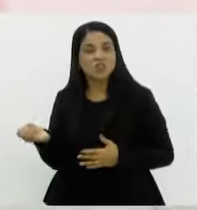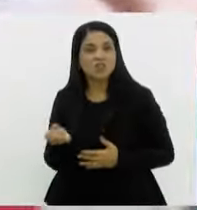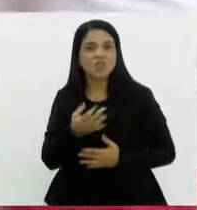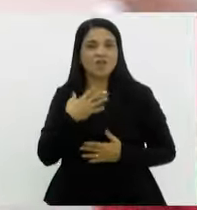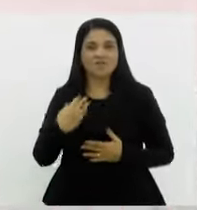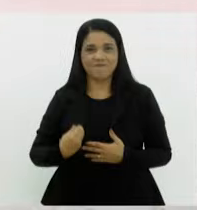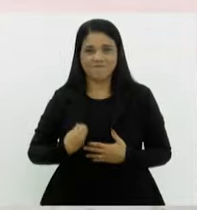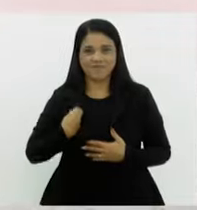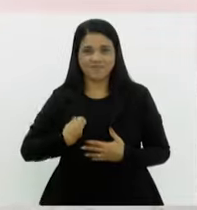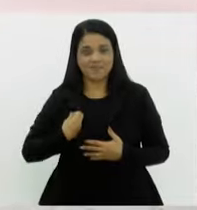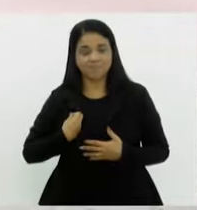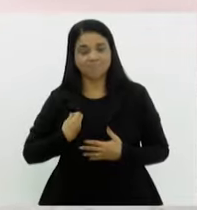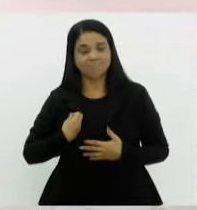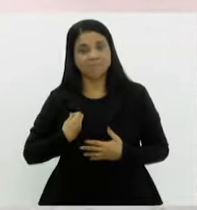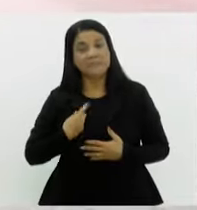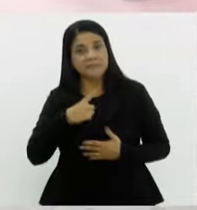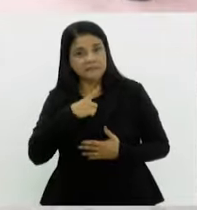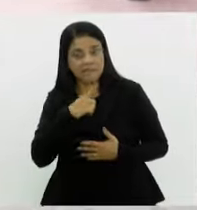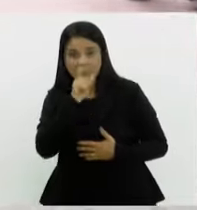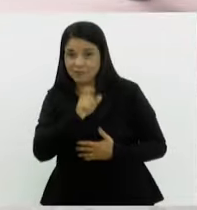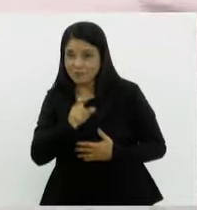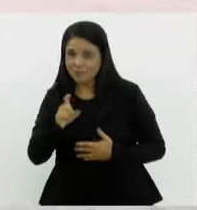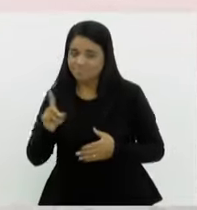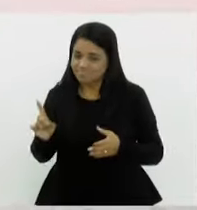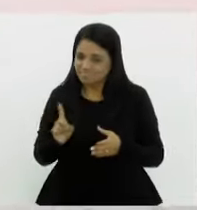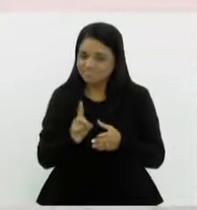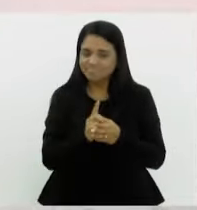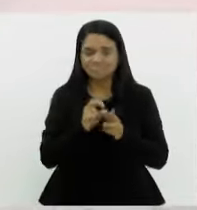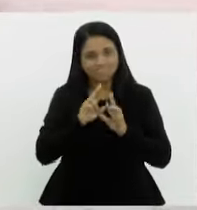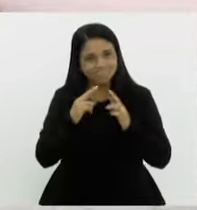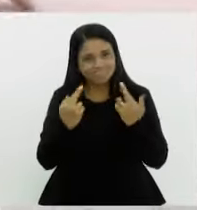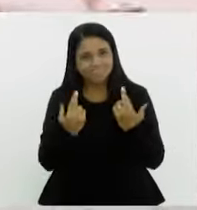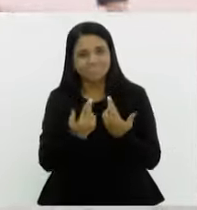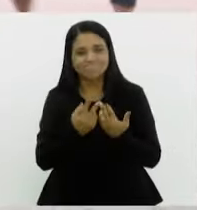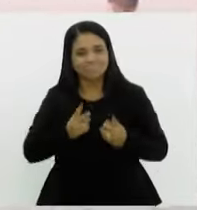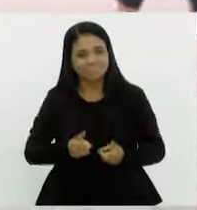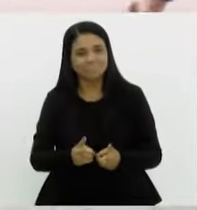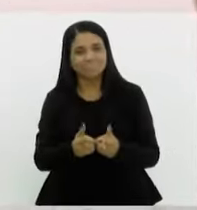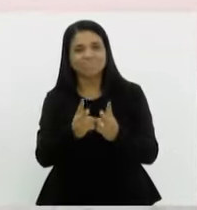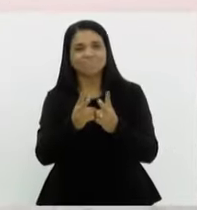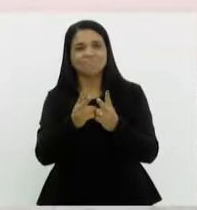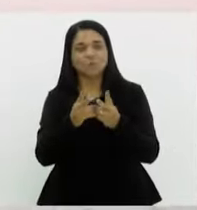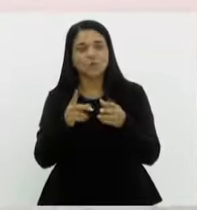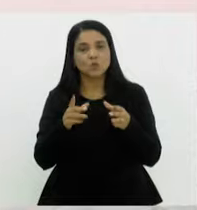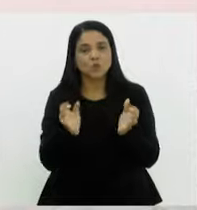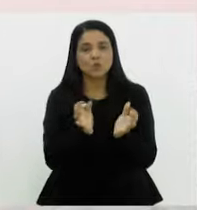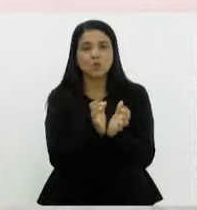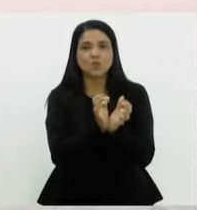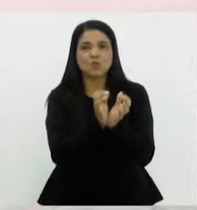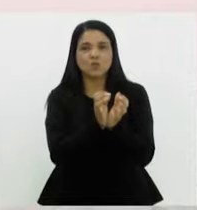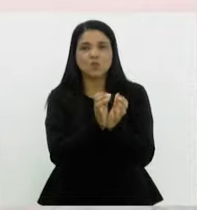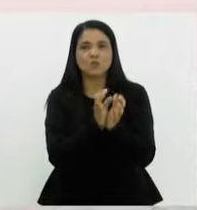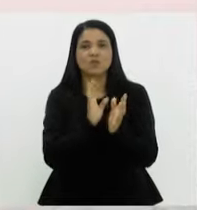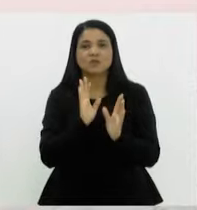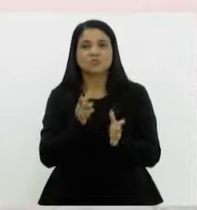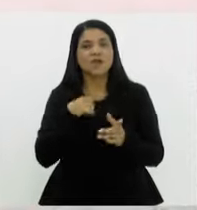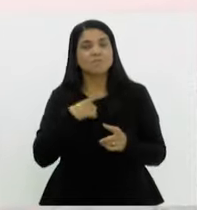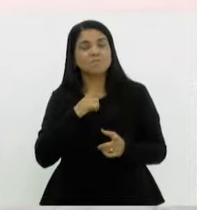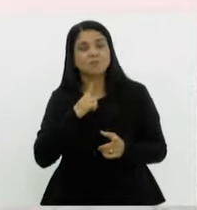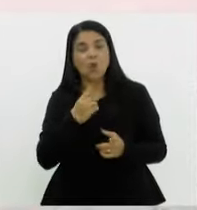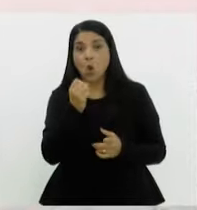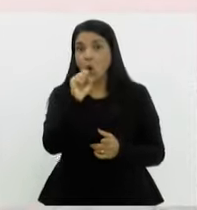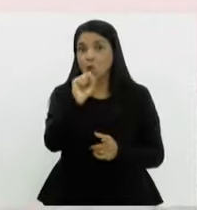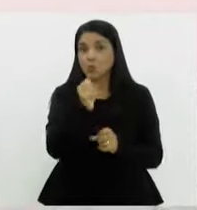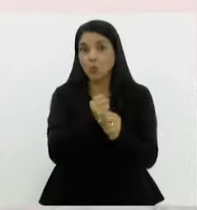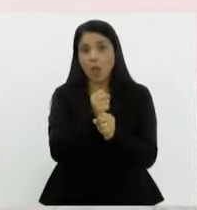e tem pessoas que não, tem pessoas que ficam, mesmo tendo o seu processo elaborado, elas continuam no grupo. Nós temos pessoas lá que estão no grupo há